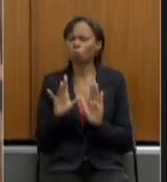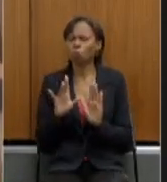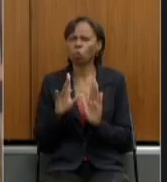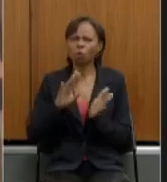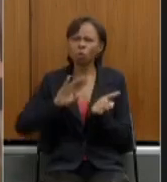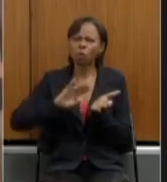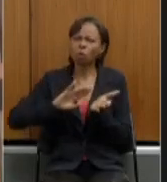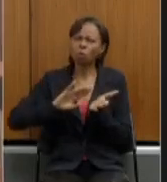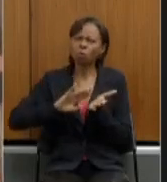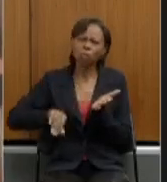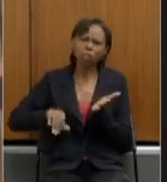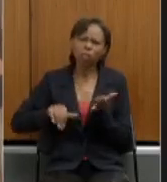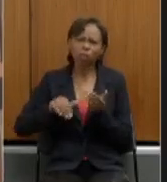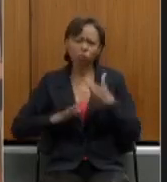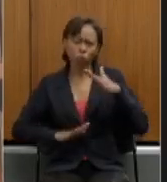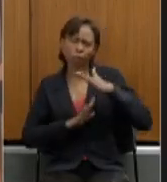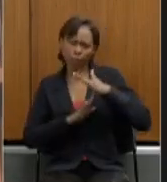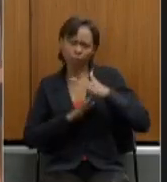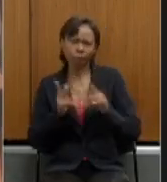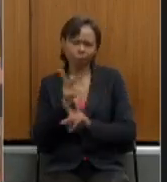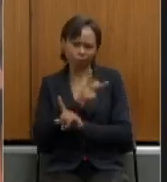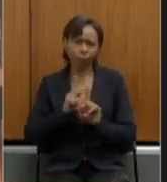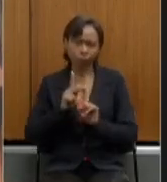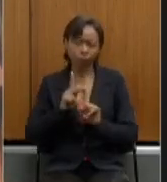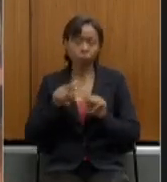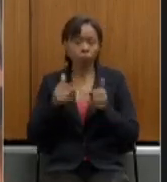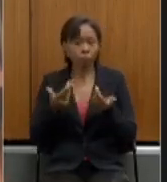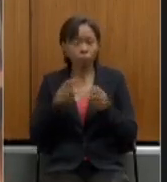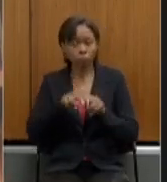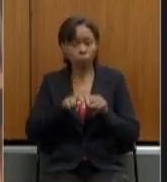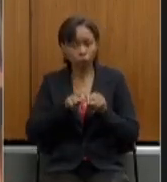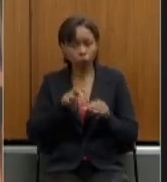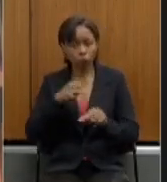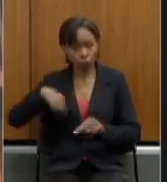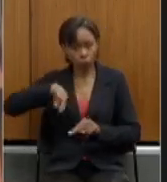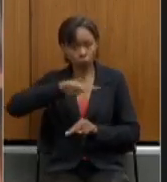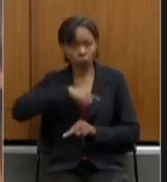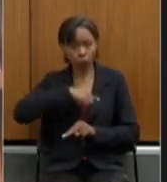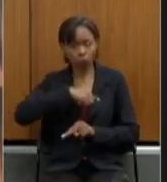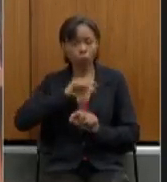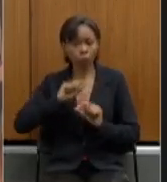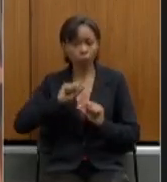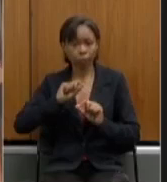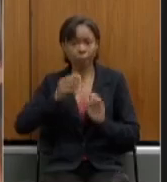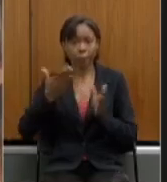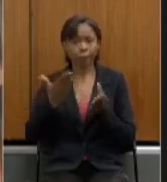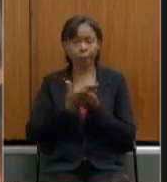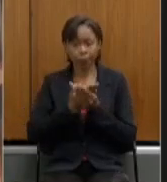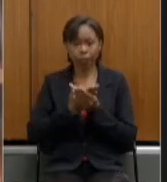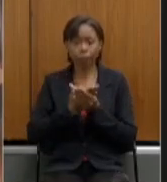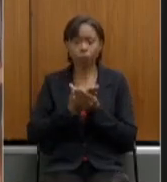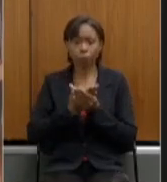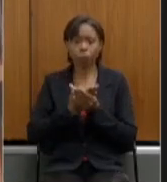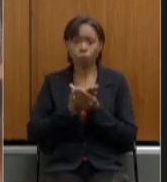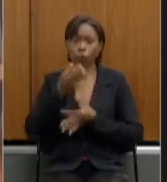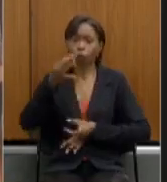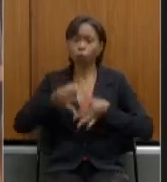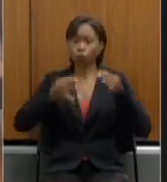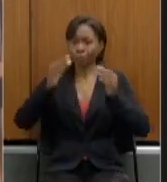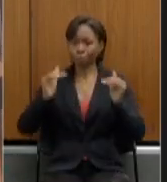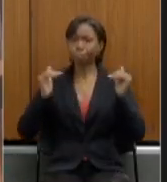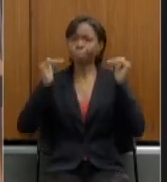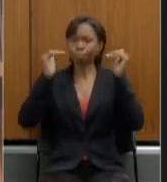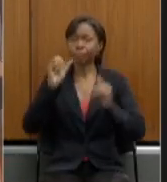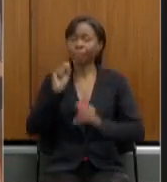do teto da previdência diante disso nós havíamos então uma ação junto ao Supremo Tribunal Federal e